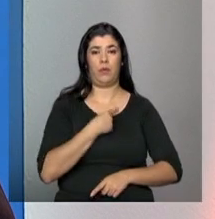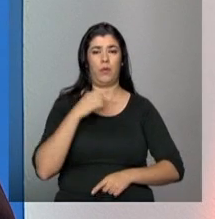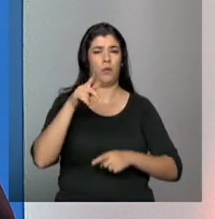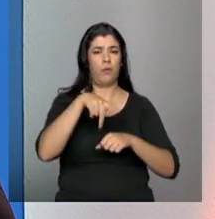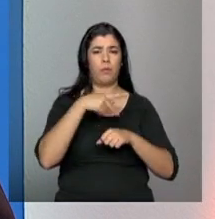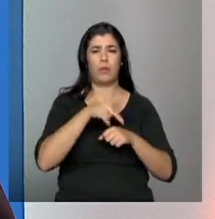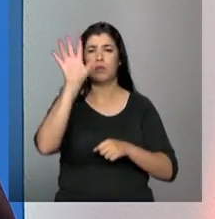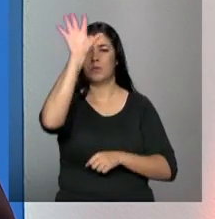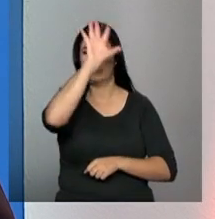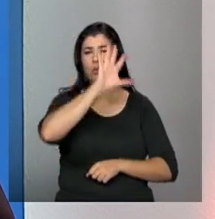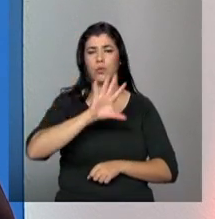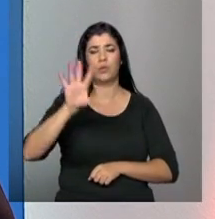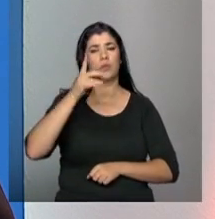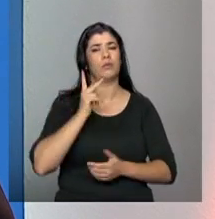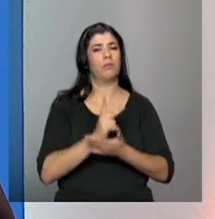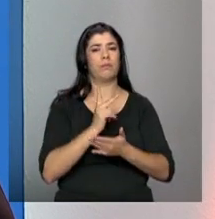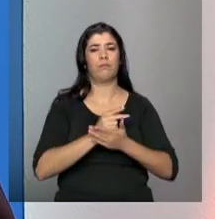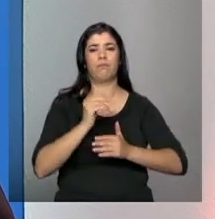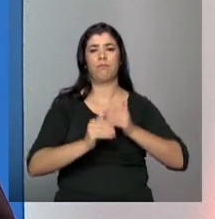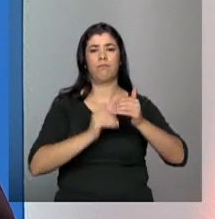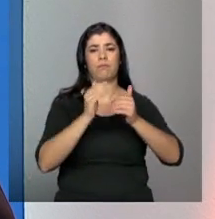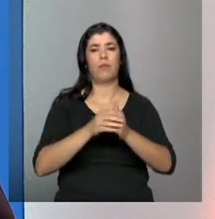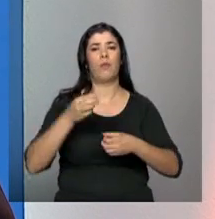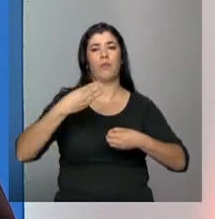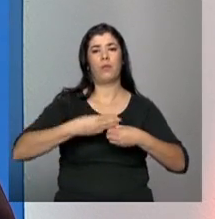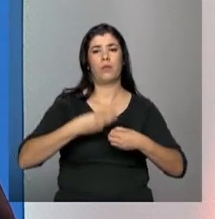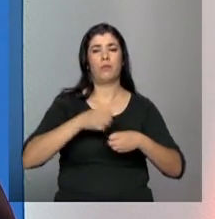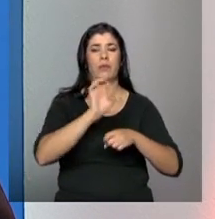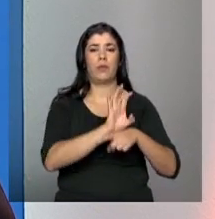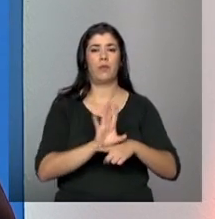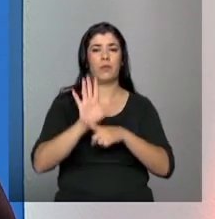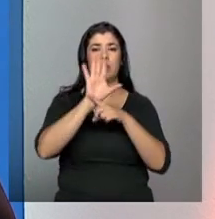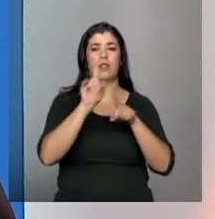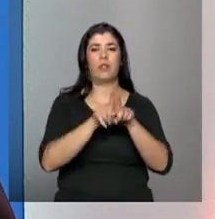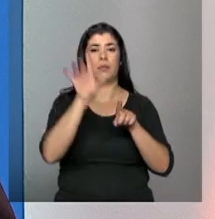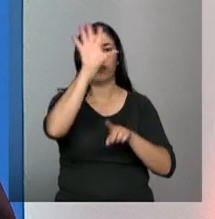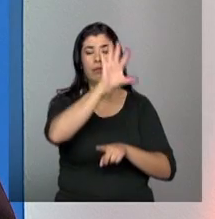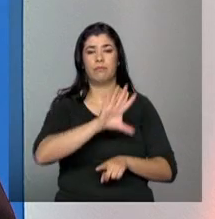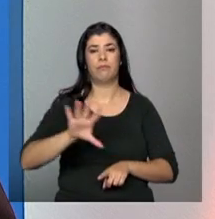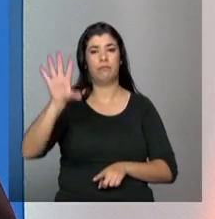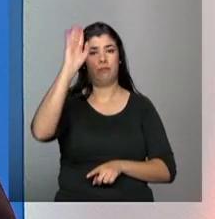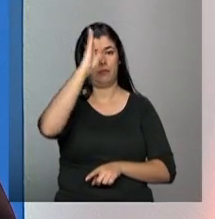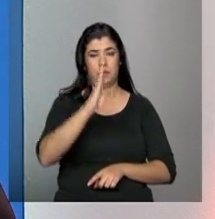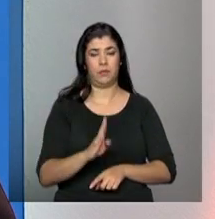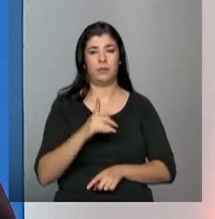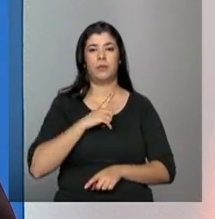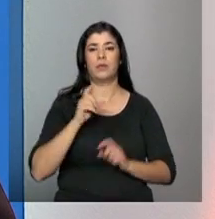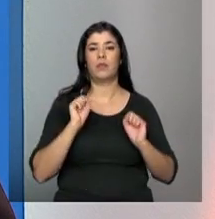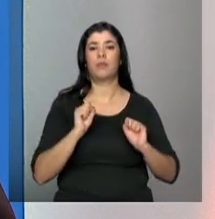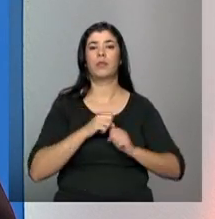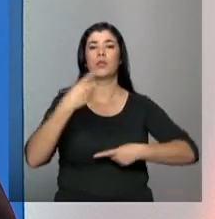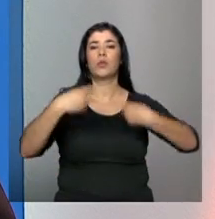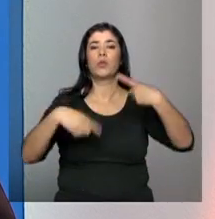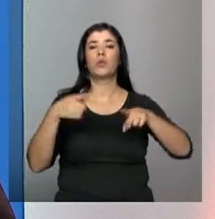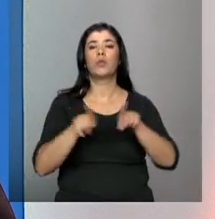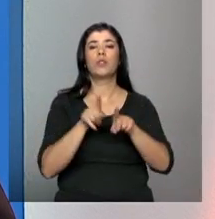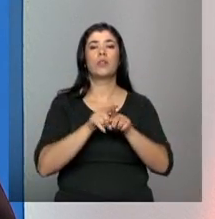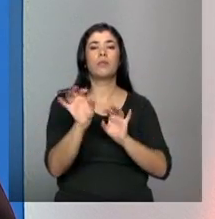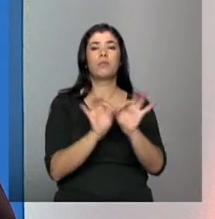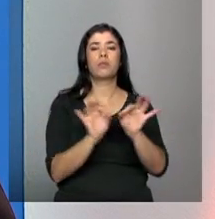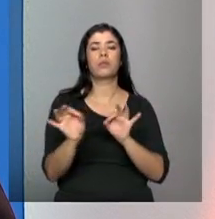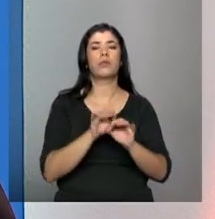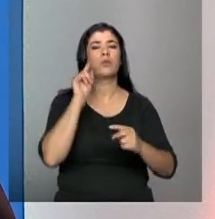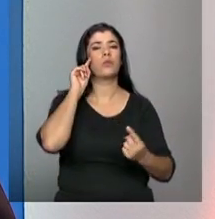inteiro, cada momento em suas etapas, municipal, estadual e depois nacional, discute e desenha a política que pretendemos